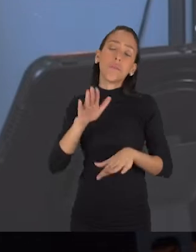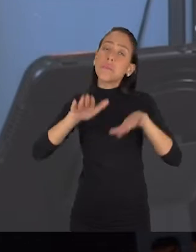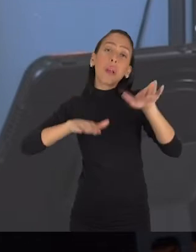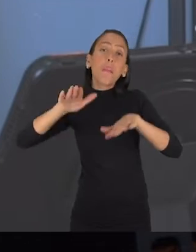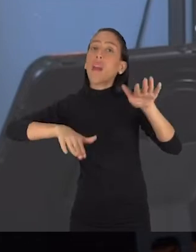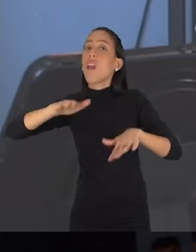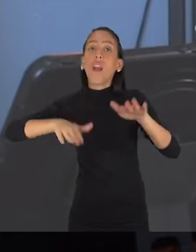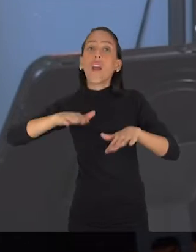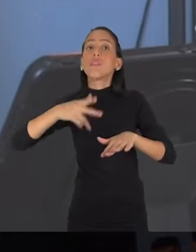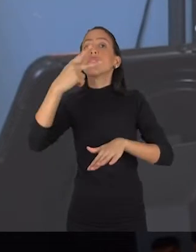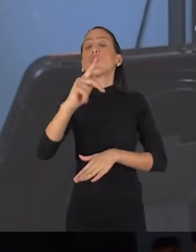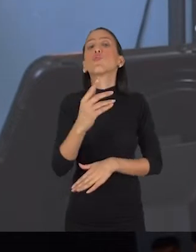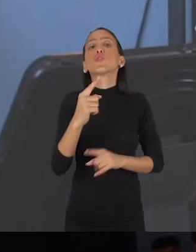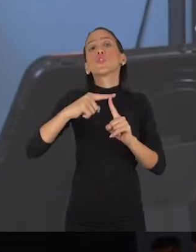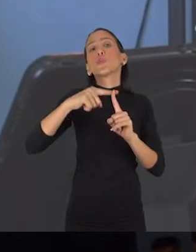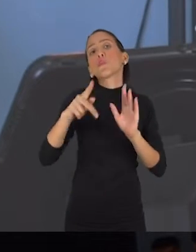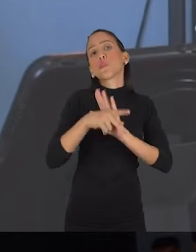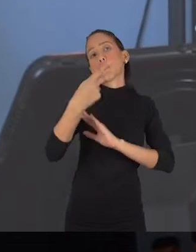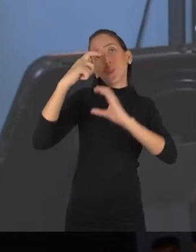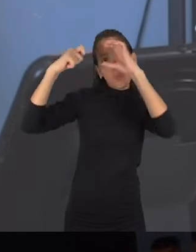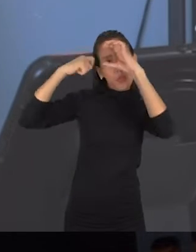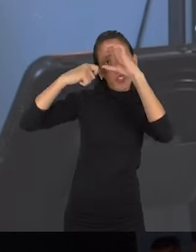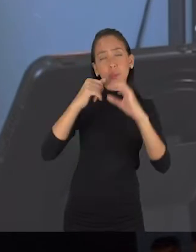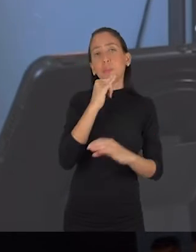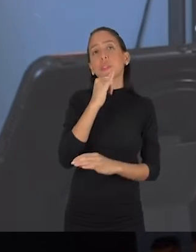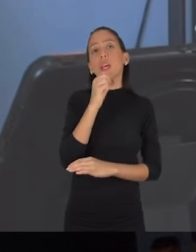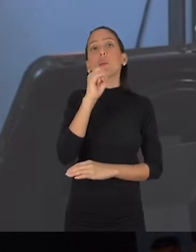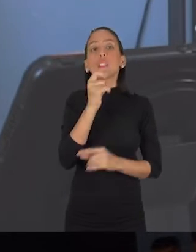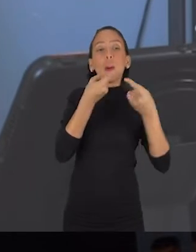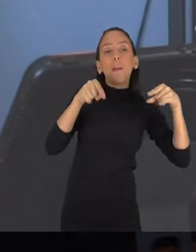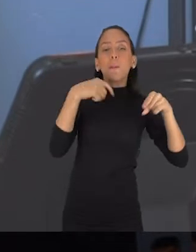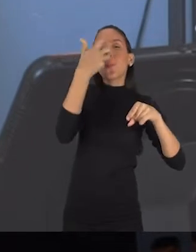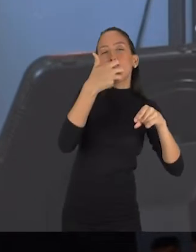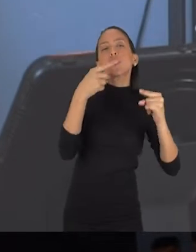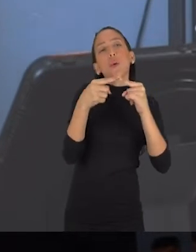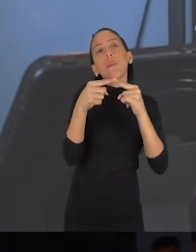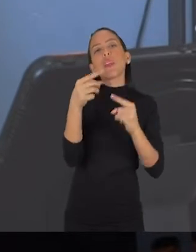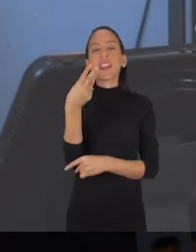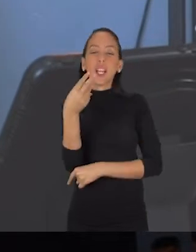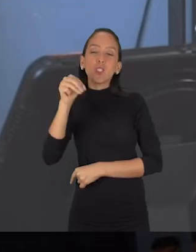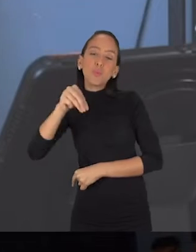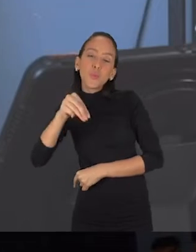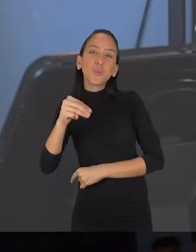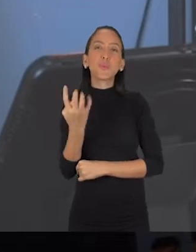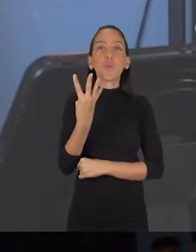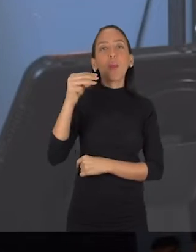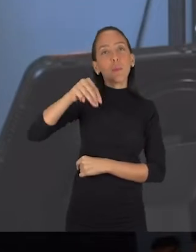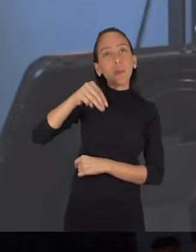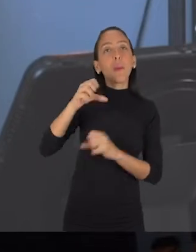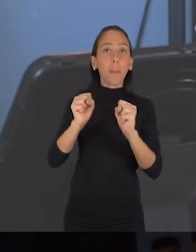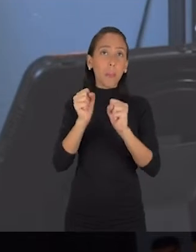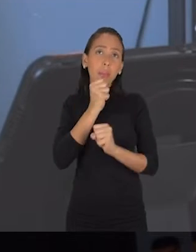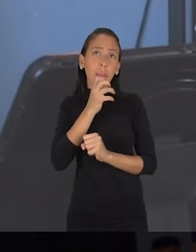bem porque depende do seu tipo de vídeo, mas vamos dizer assim, o tempo de uma música é um tempo suficiente, que são três, quatro minutos.